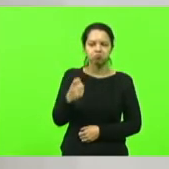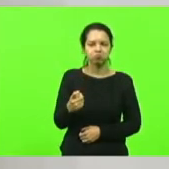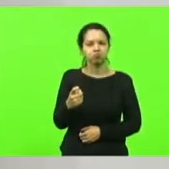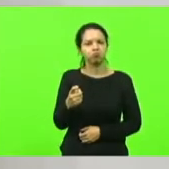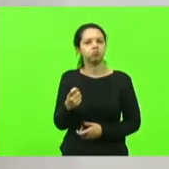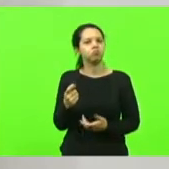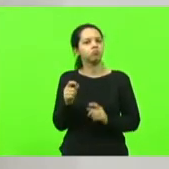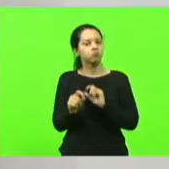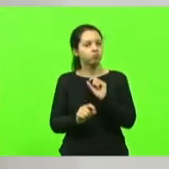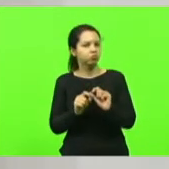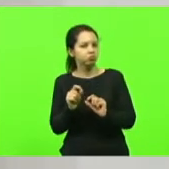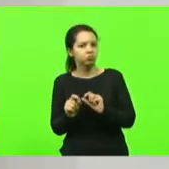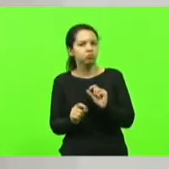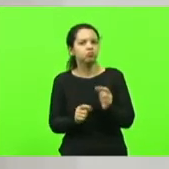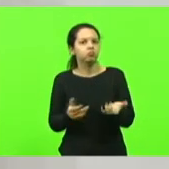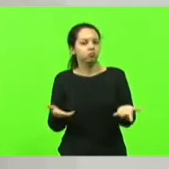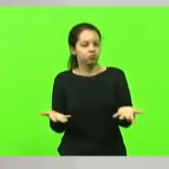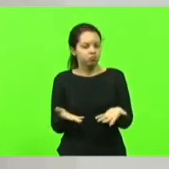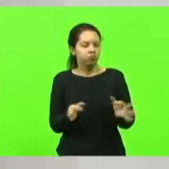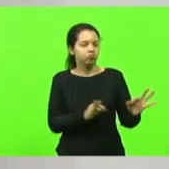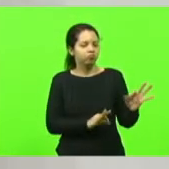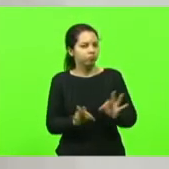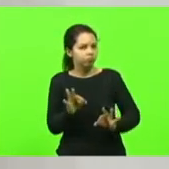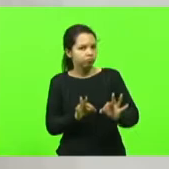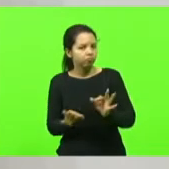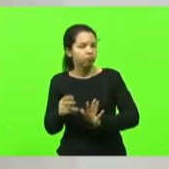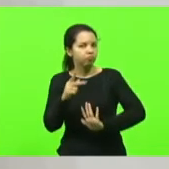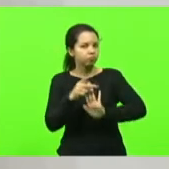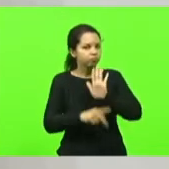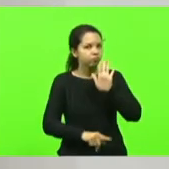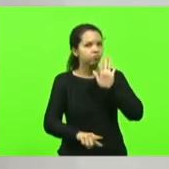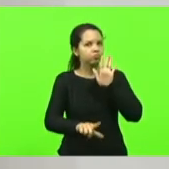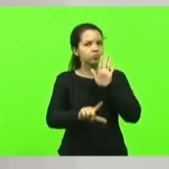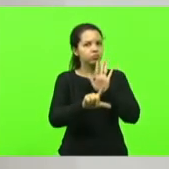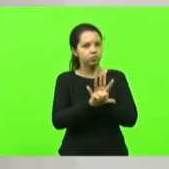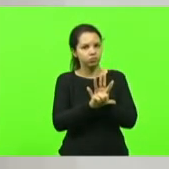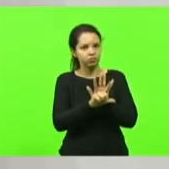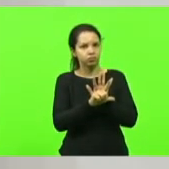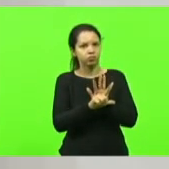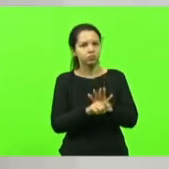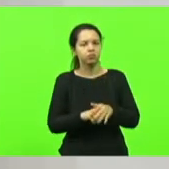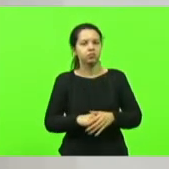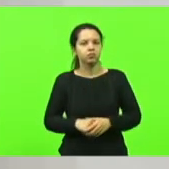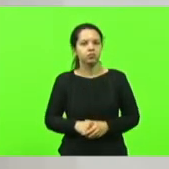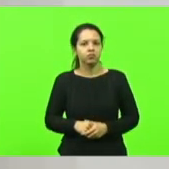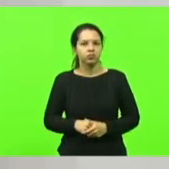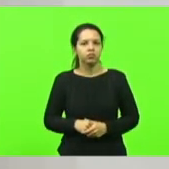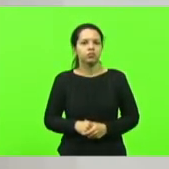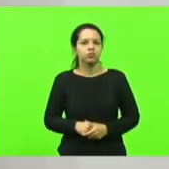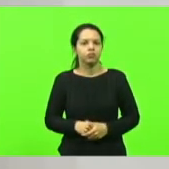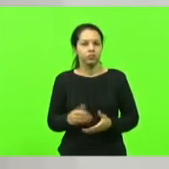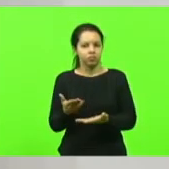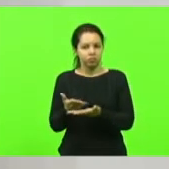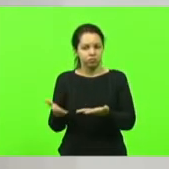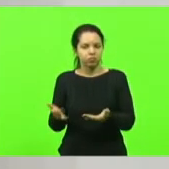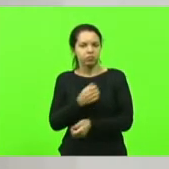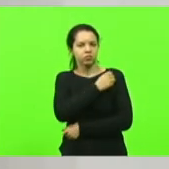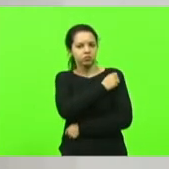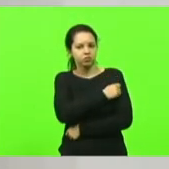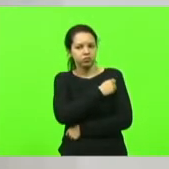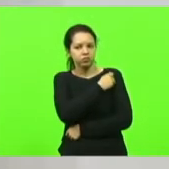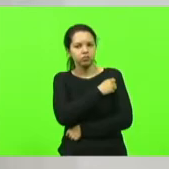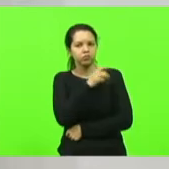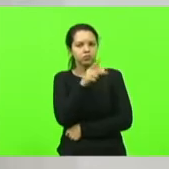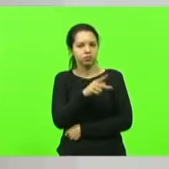já estou elaborando um projeto de lei pela justificativa dos próprios alunos e professores